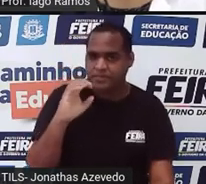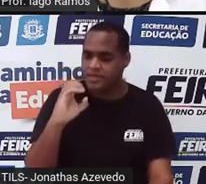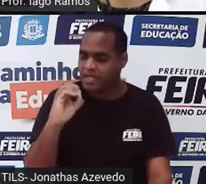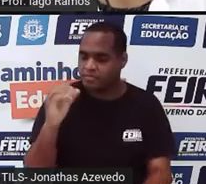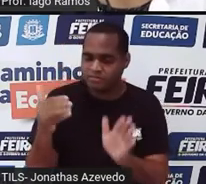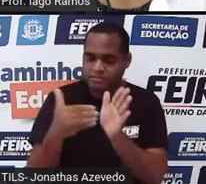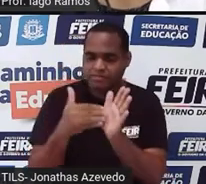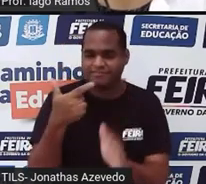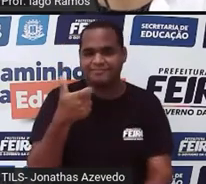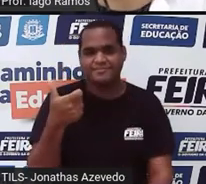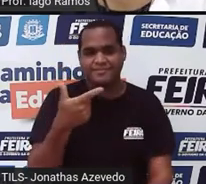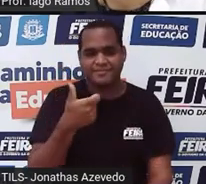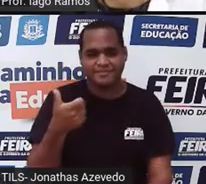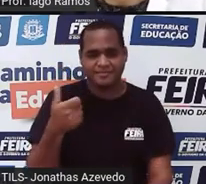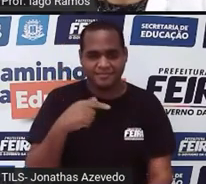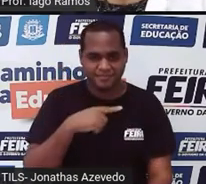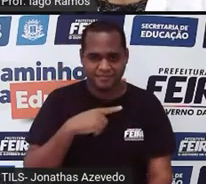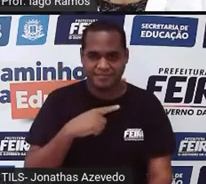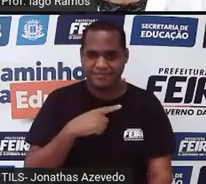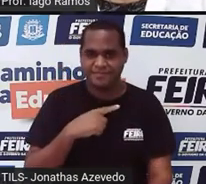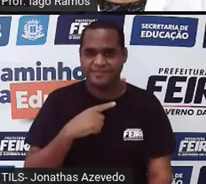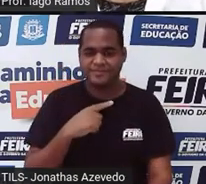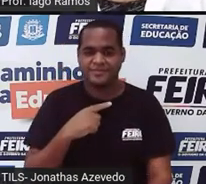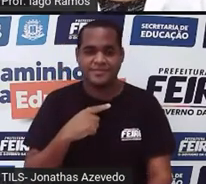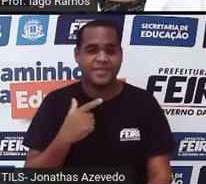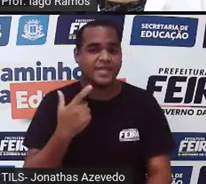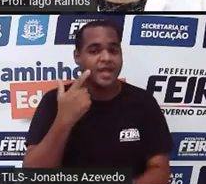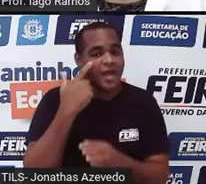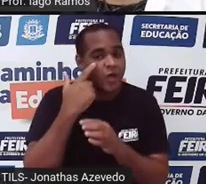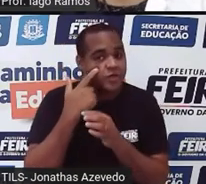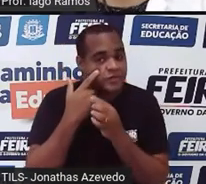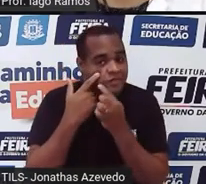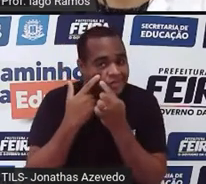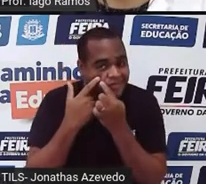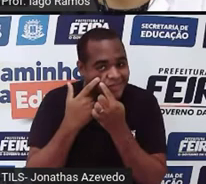21? É o conjunto de 20.